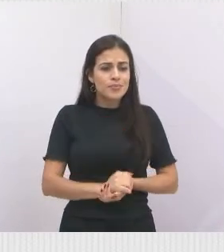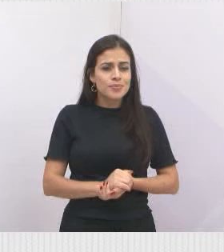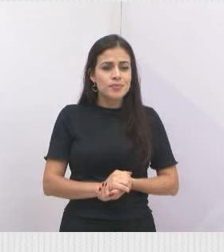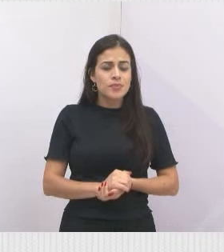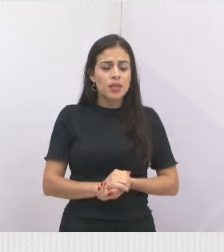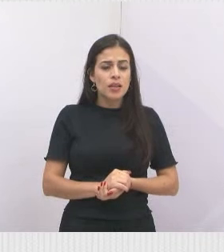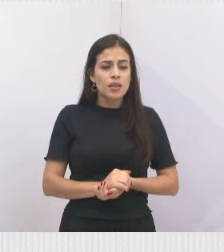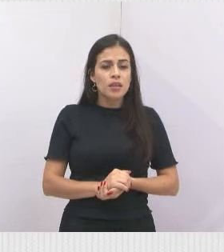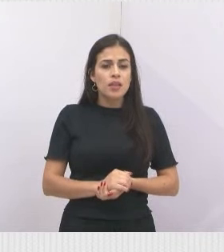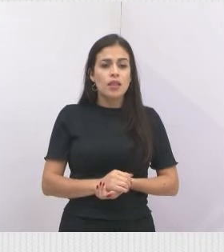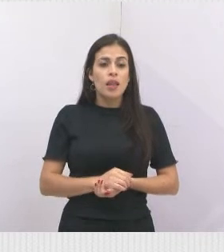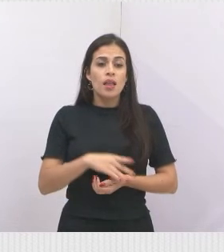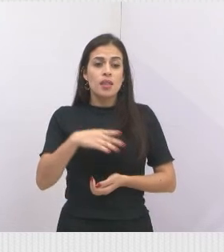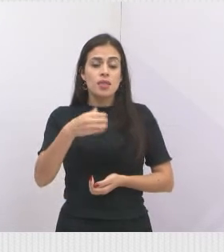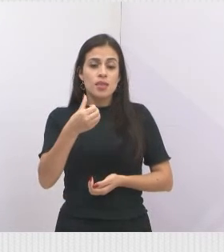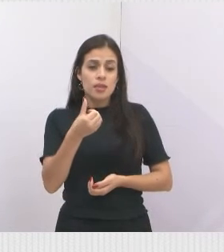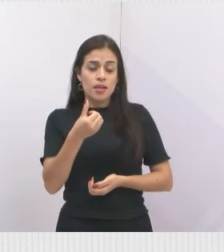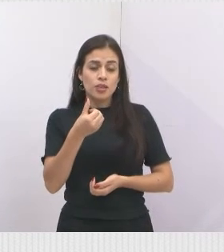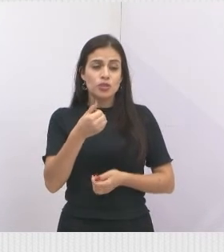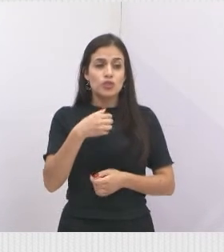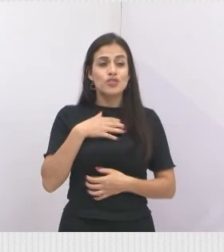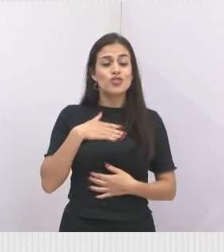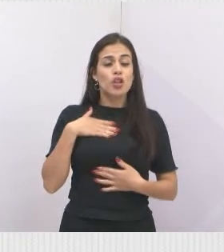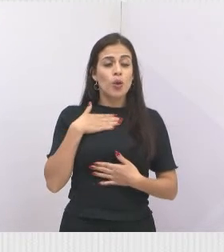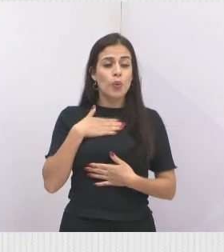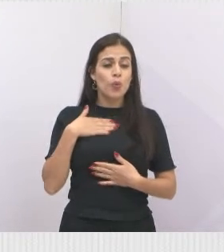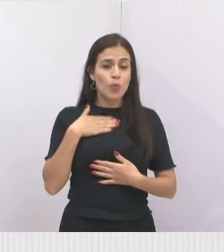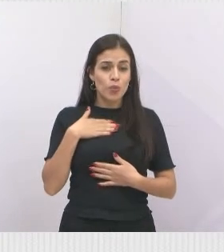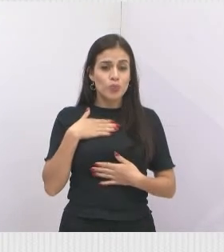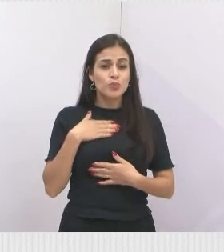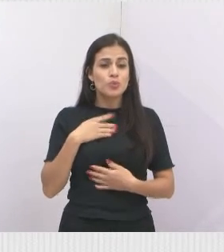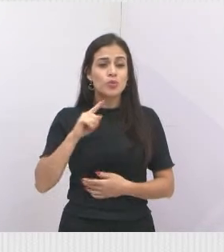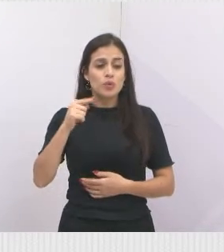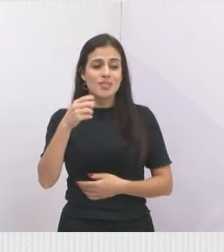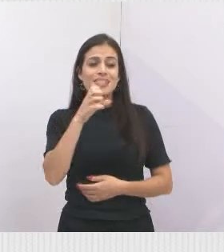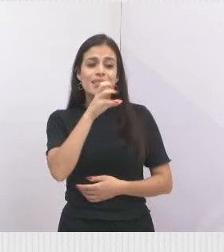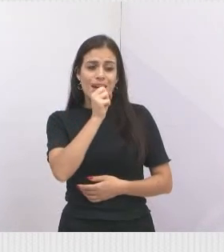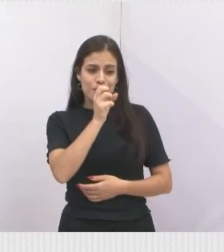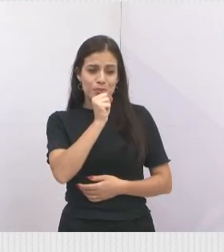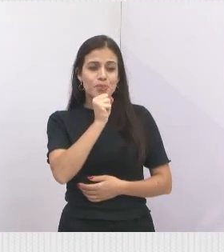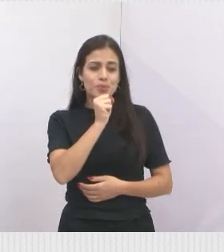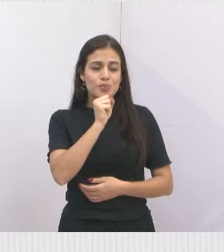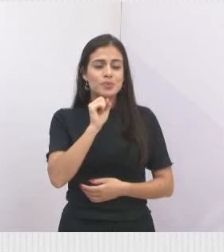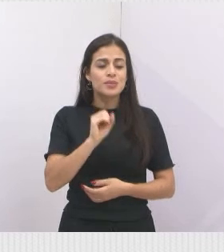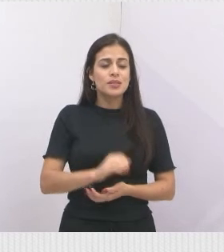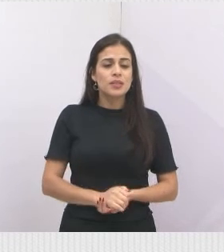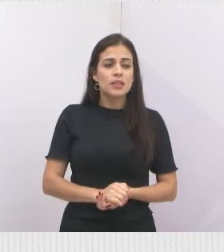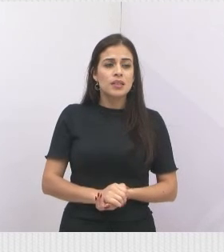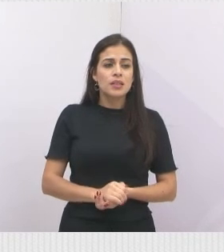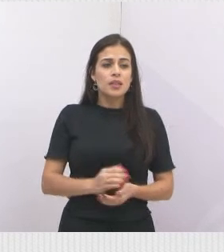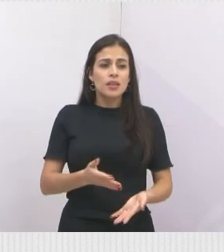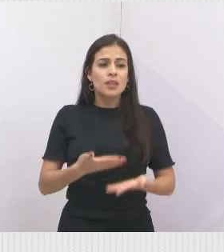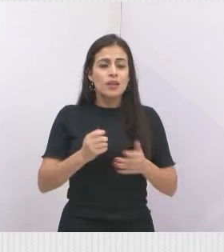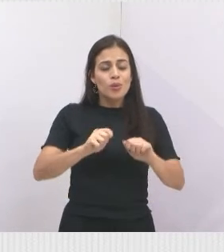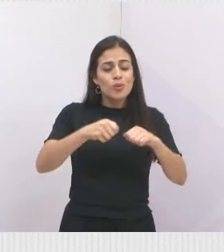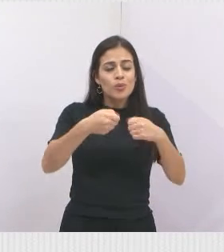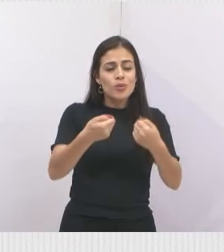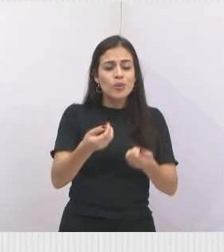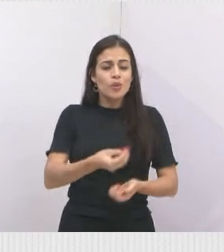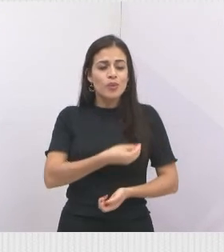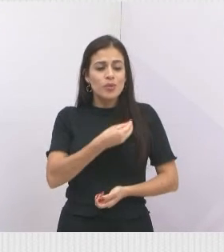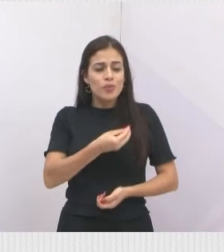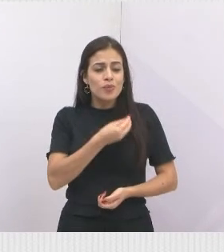a partir das 7 horas da manhã. Então, faça parte dessa corrente do bem, doe vida, doe amor e salve vidas.